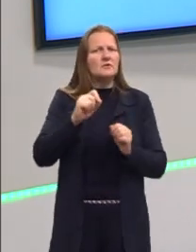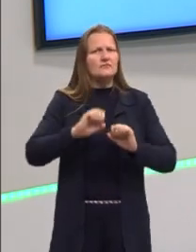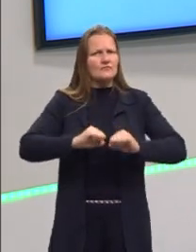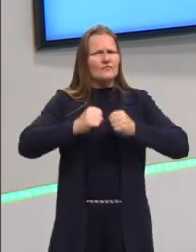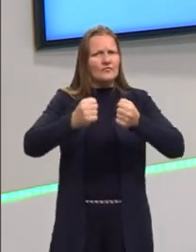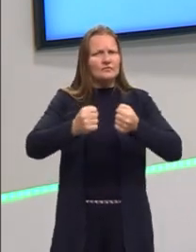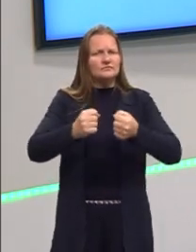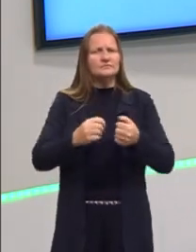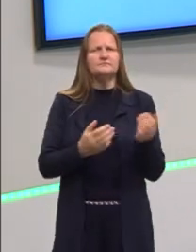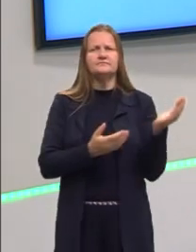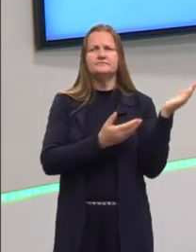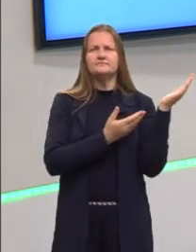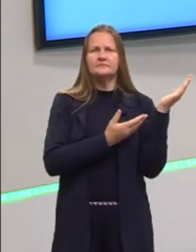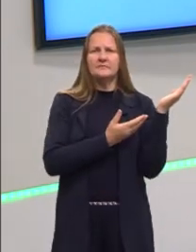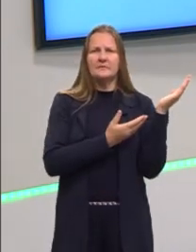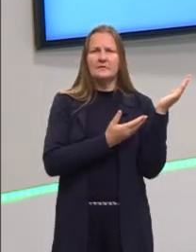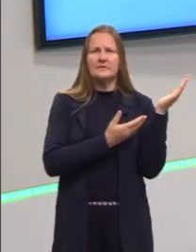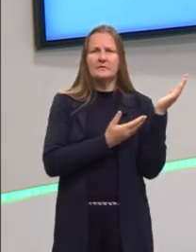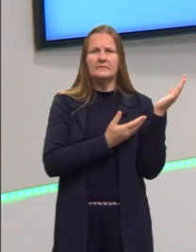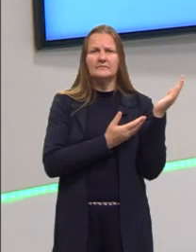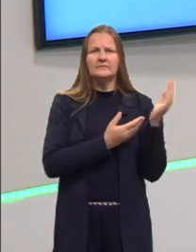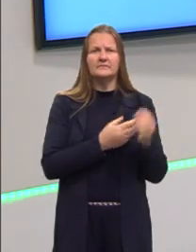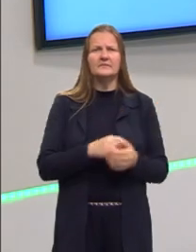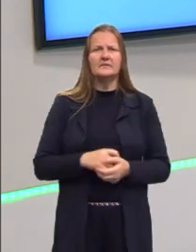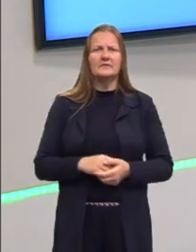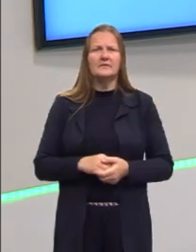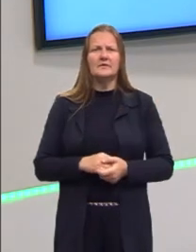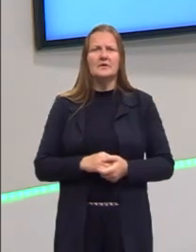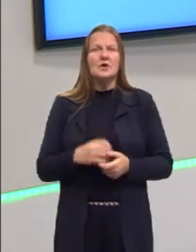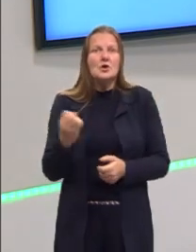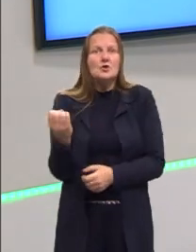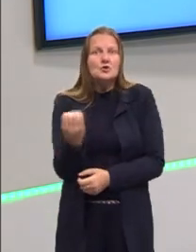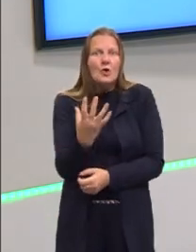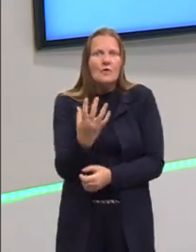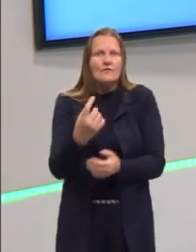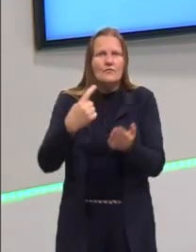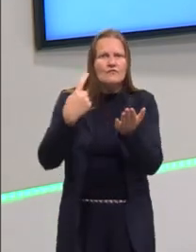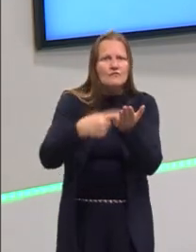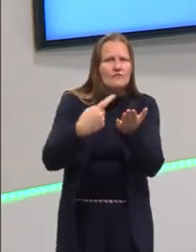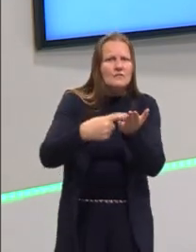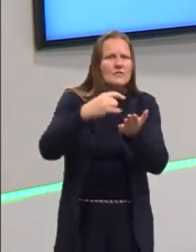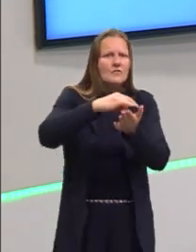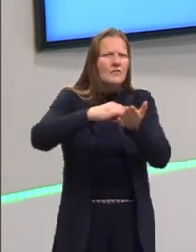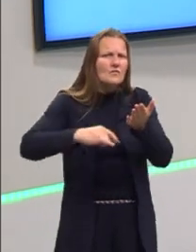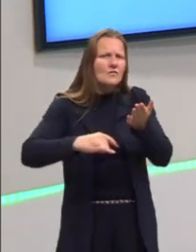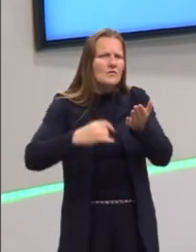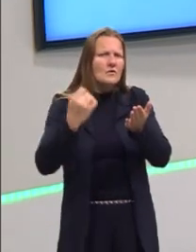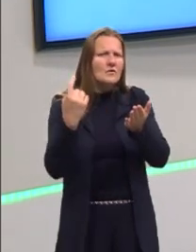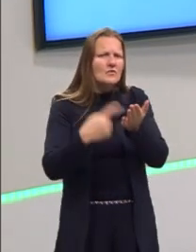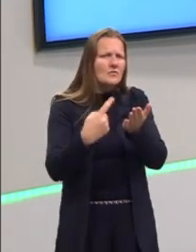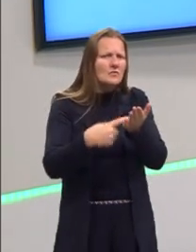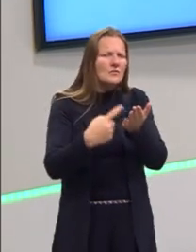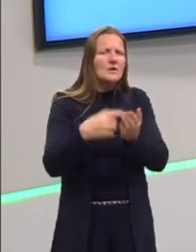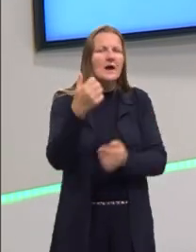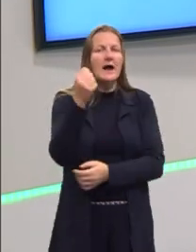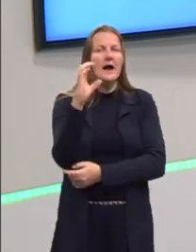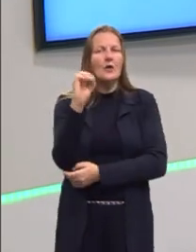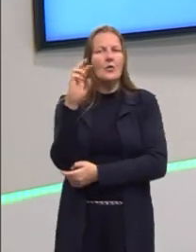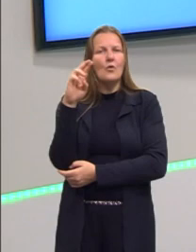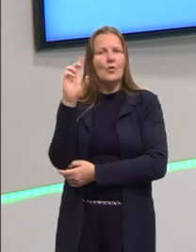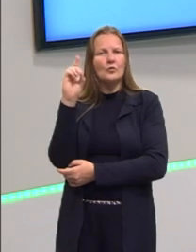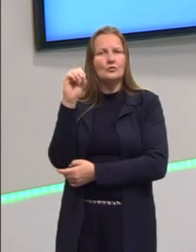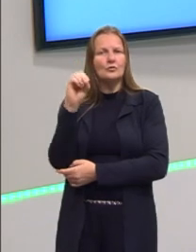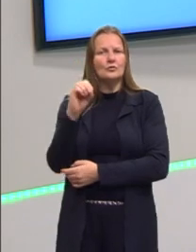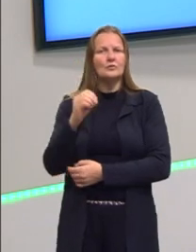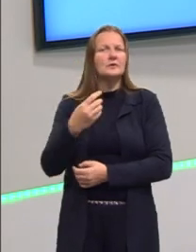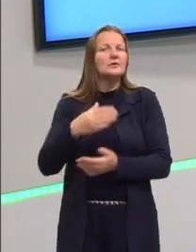keynesianismo. Nós vimos uma coisa chamada New Deal, o Novo Acordo. O New Deal é baseado no keynesianismo, que é o